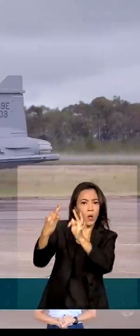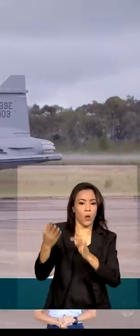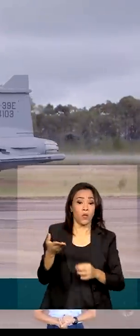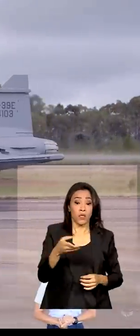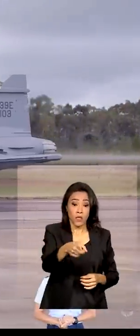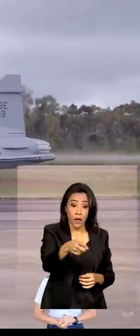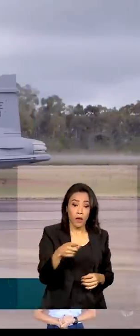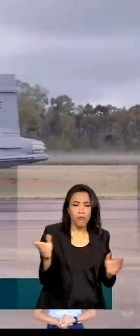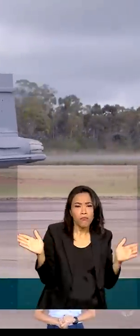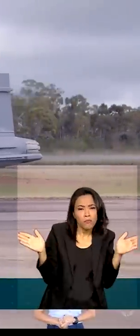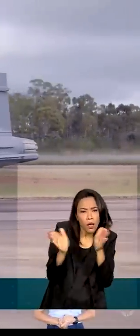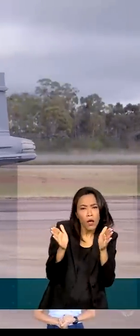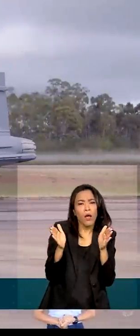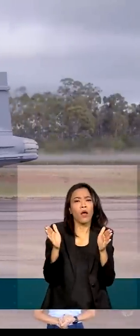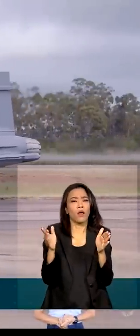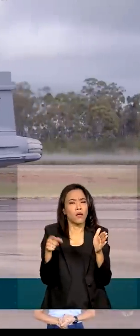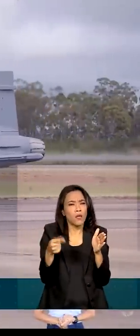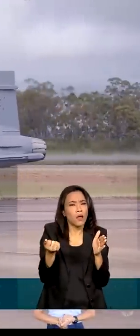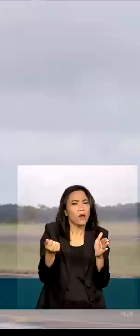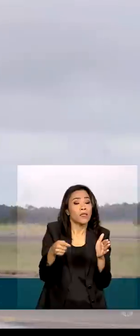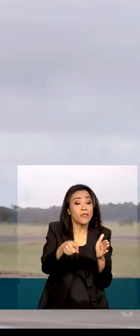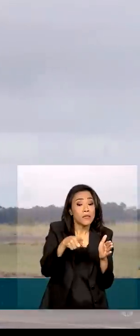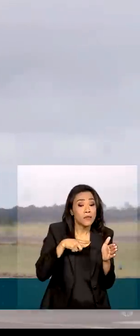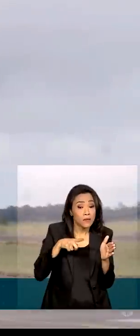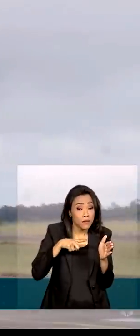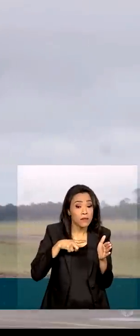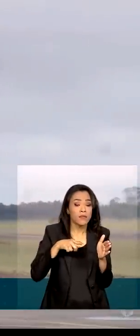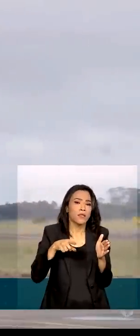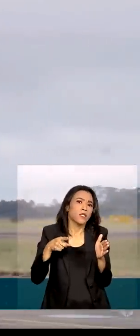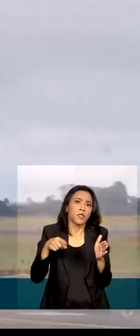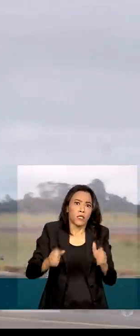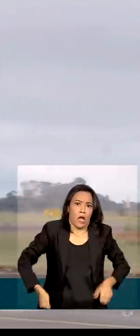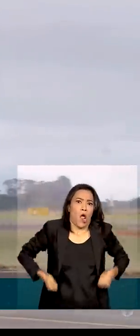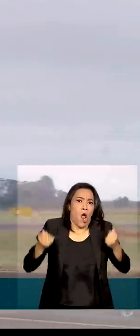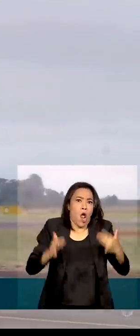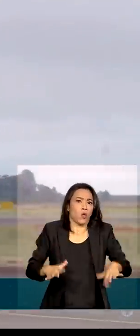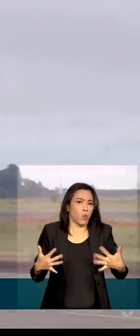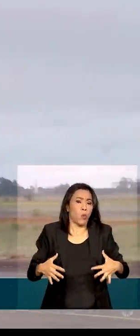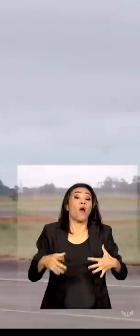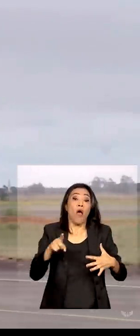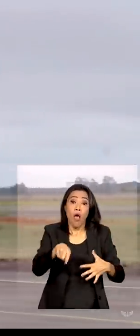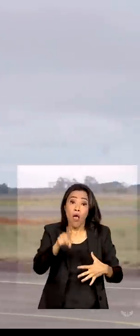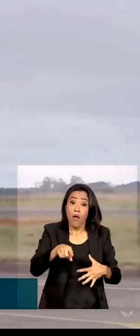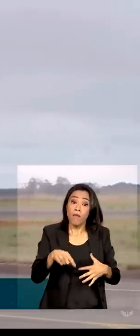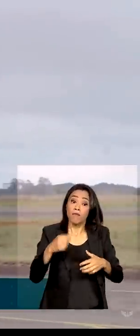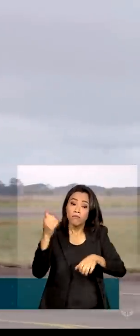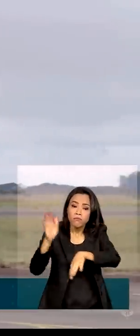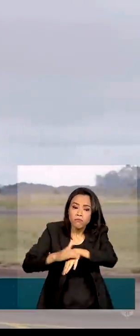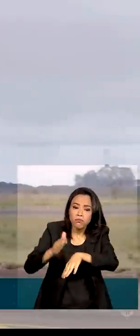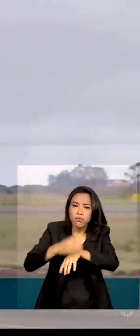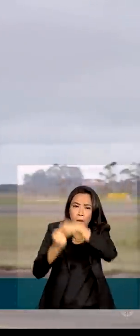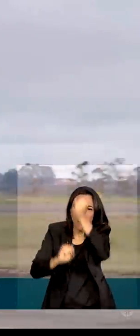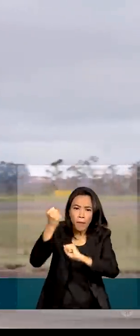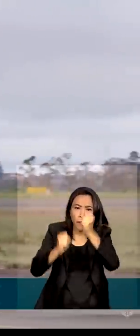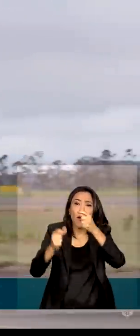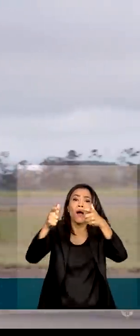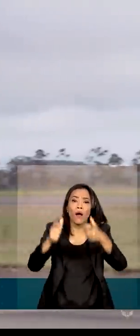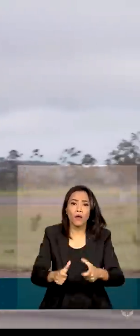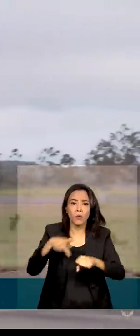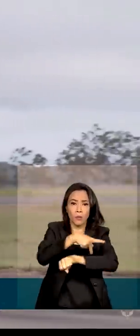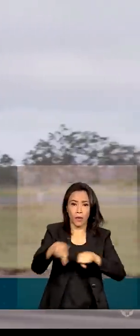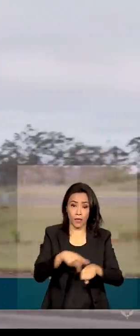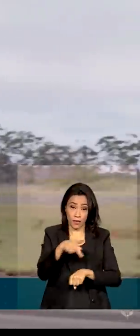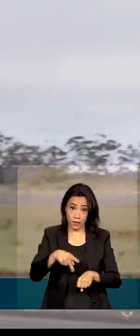é de pequeno porte, tem baixo custo de operação e é produzida na Suécia. O Brasil comprou um total de 36